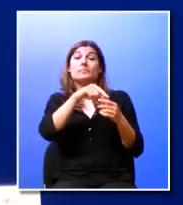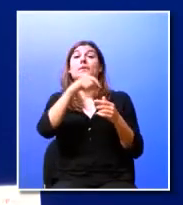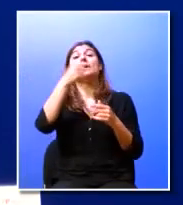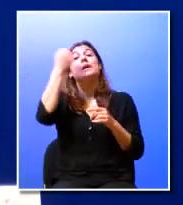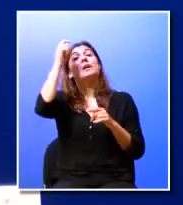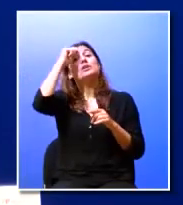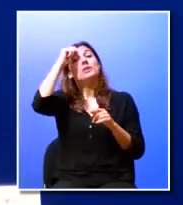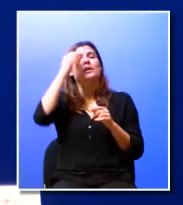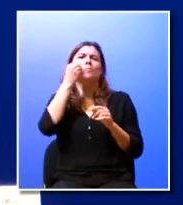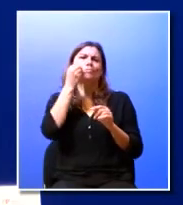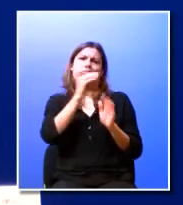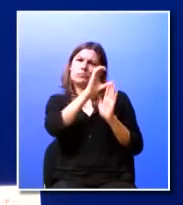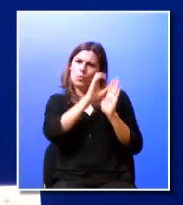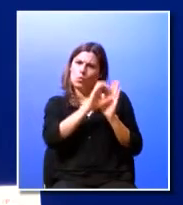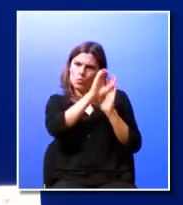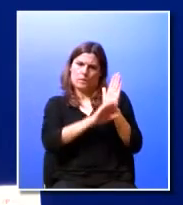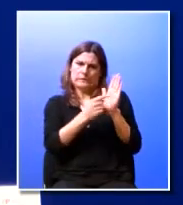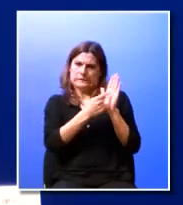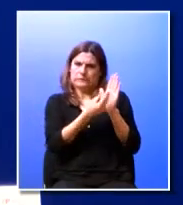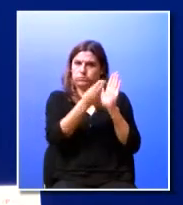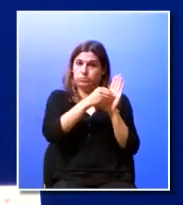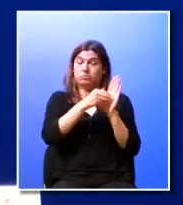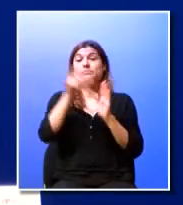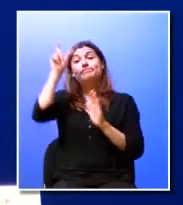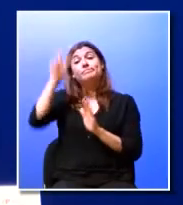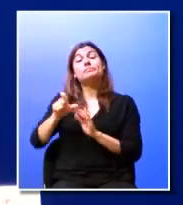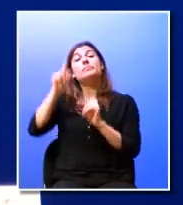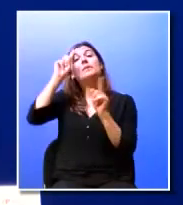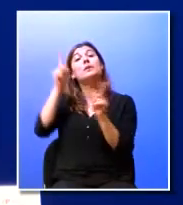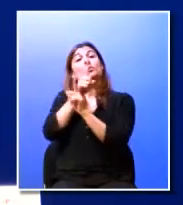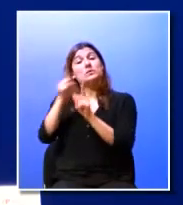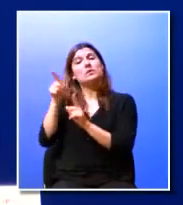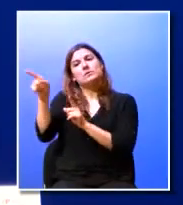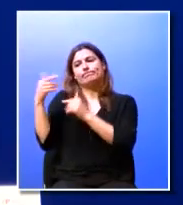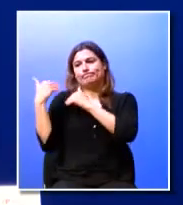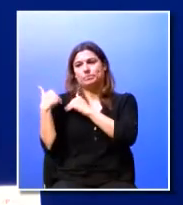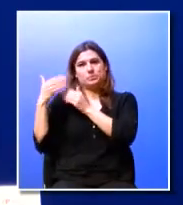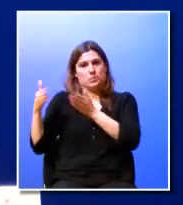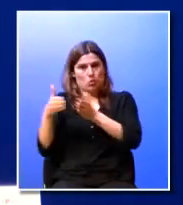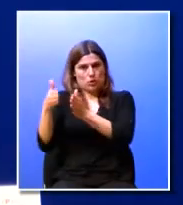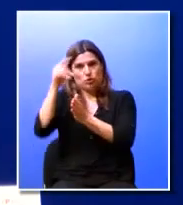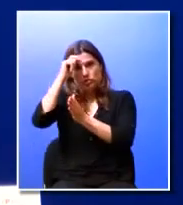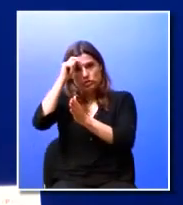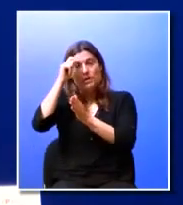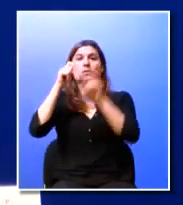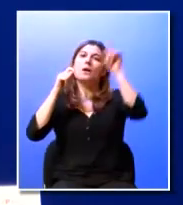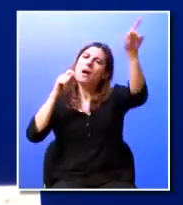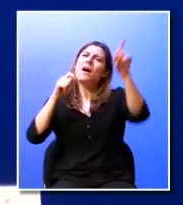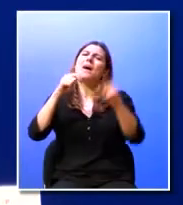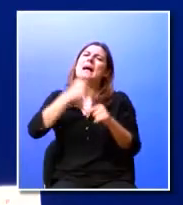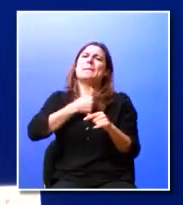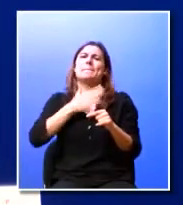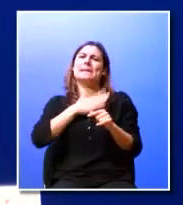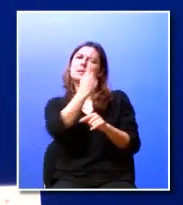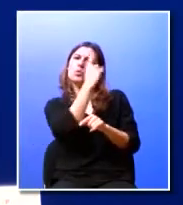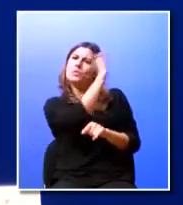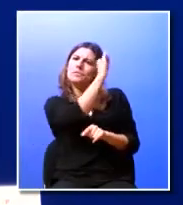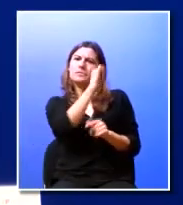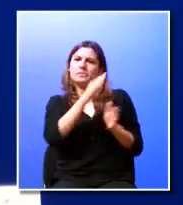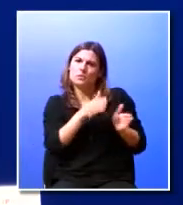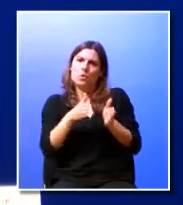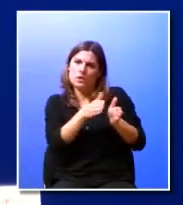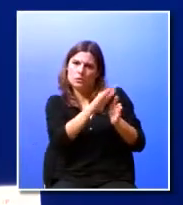termos o docente que é o orientador do estágio temos também o orientador do estágio no local de trabalho e é feita aí